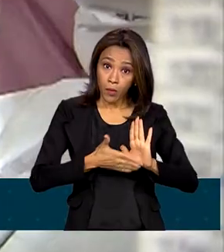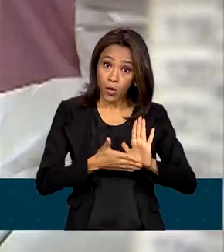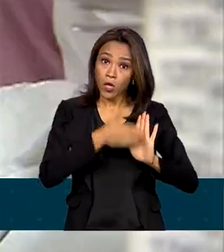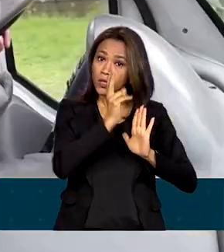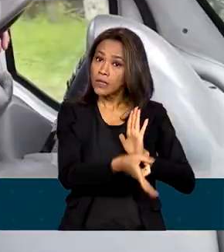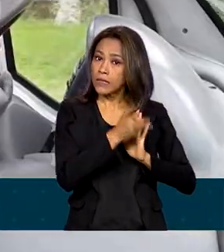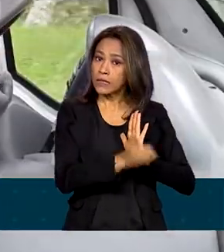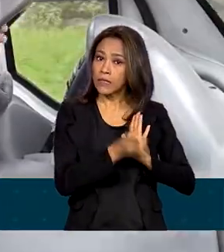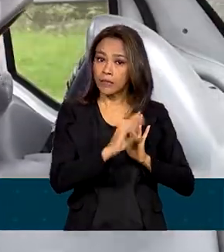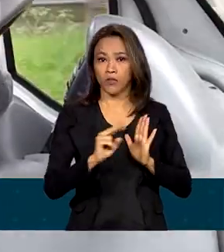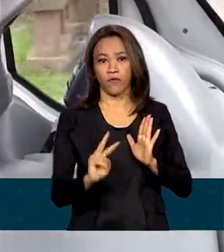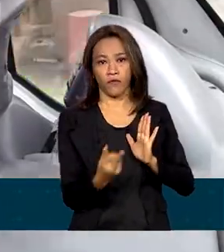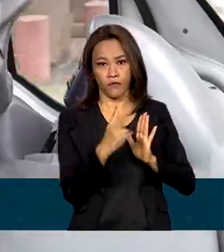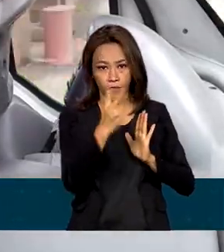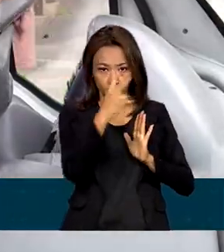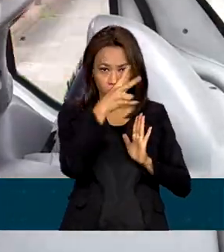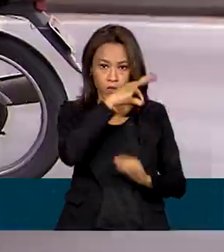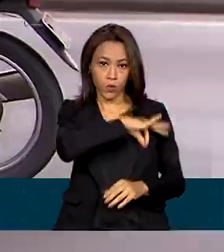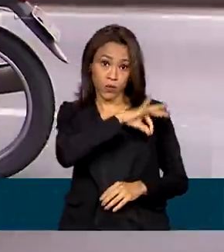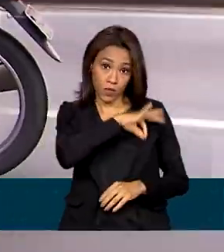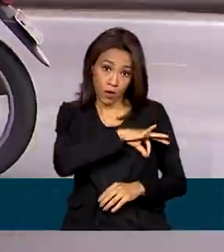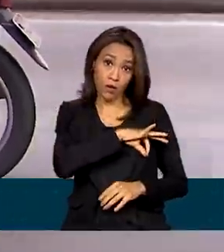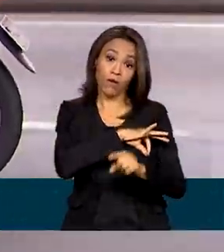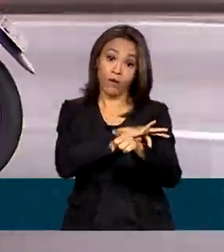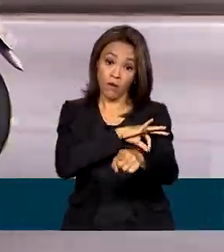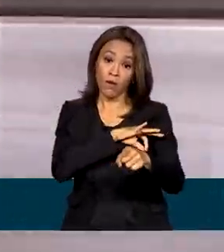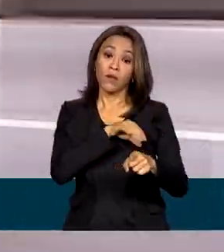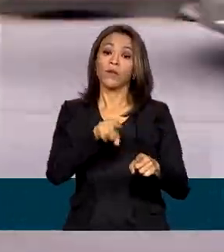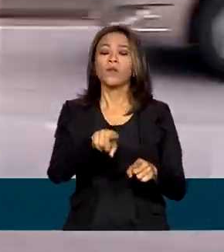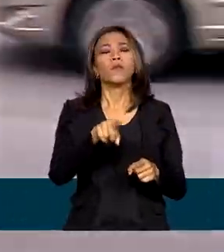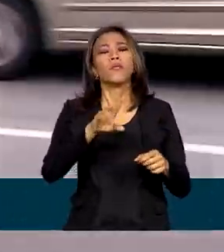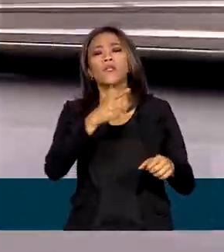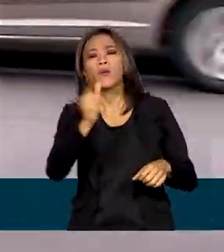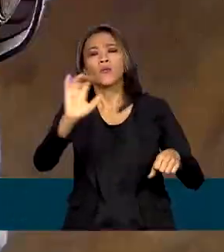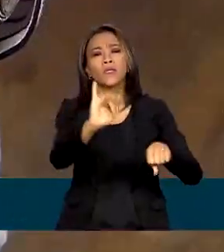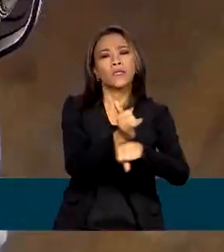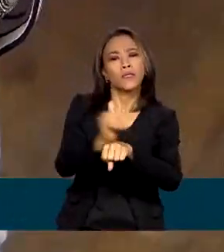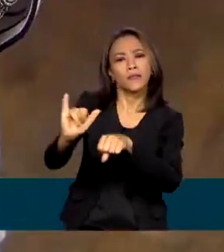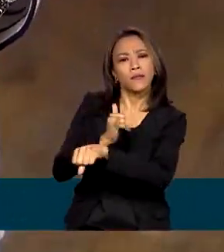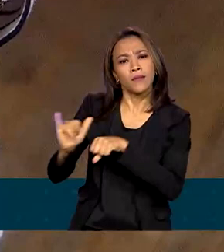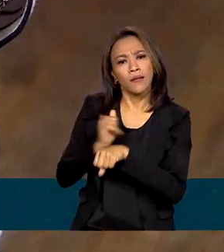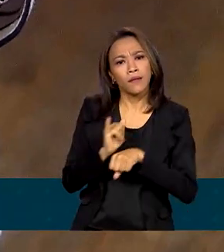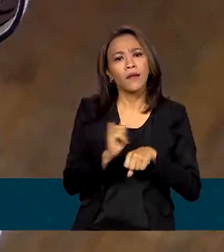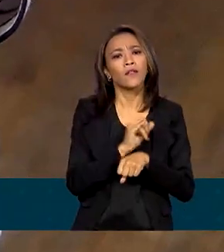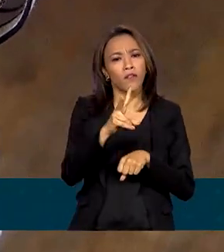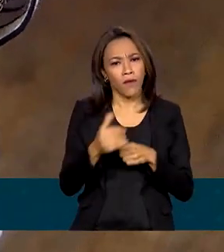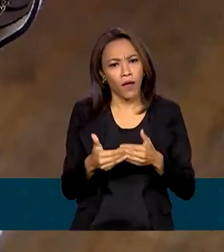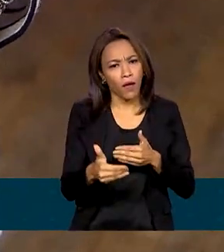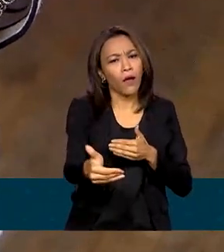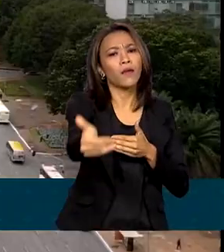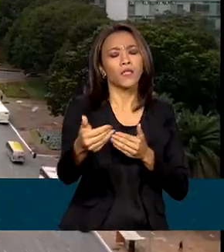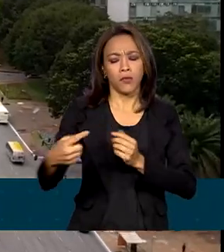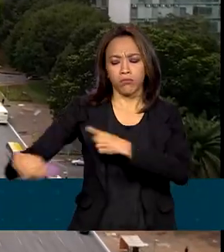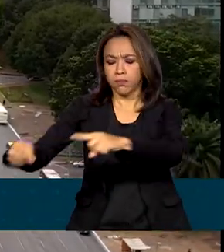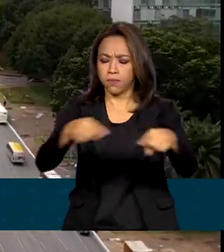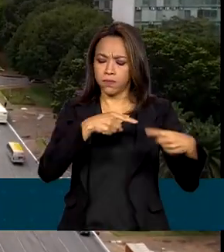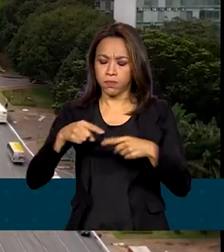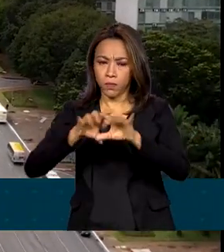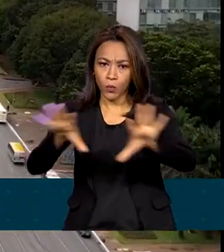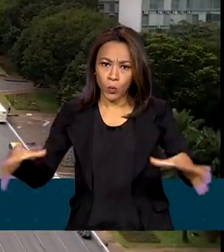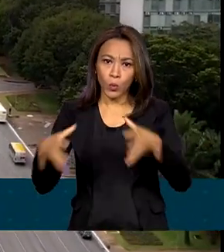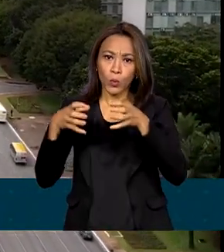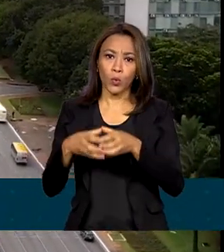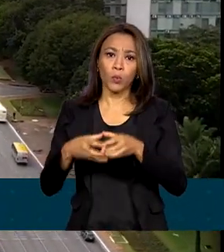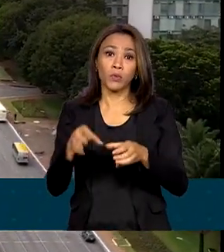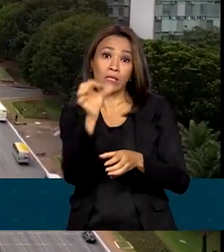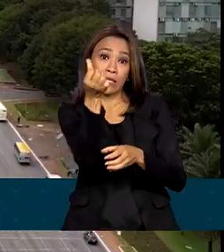valorização do salário mínimo e seus instrumentos de gestão e monitoramento vai ser debatida por um grupo composto